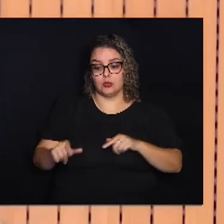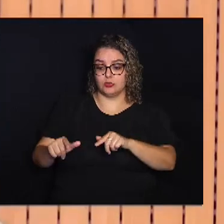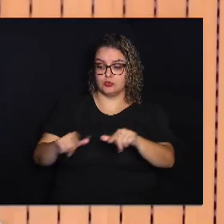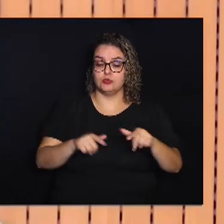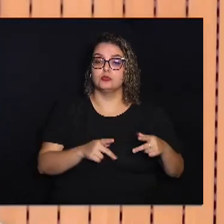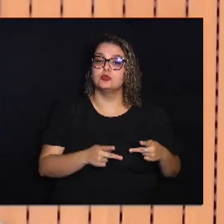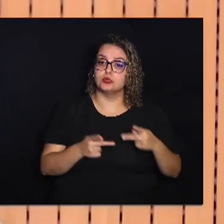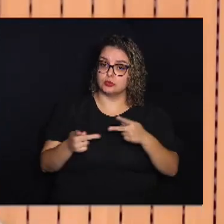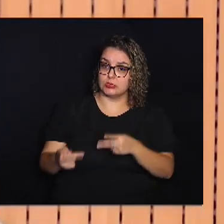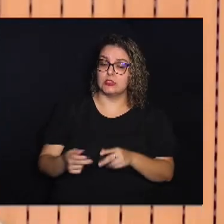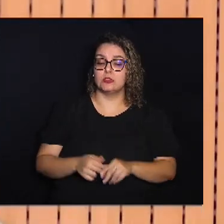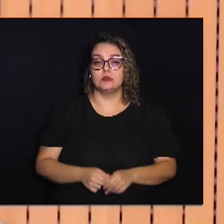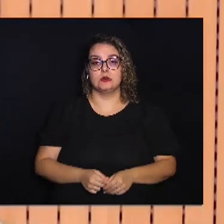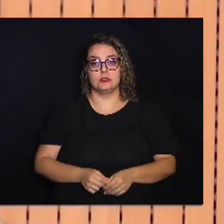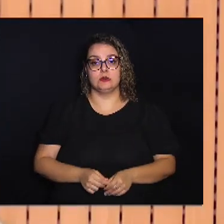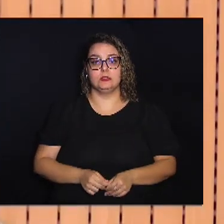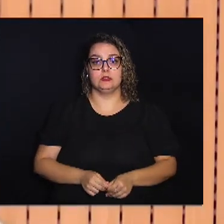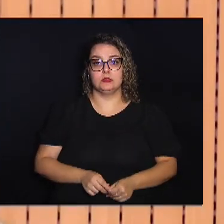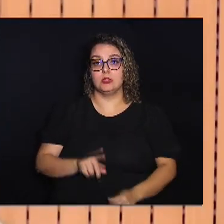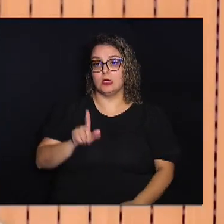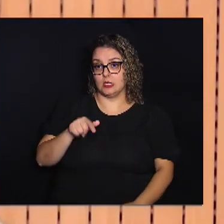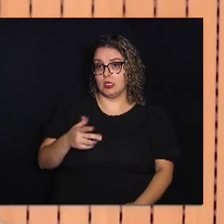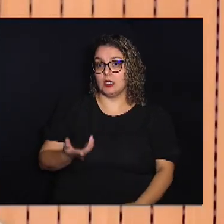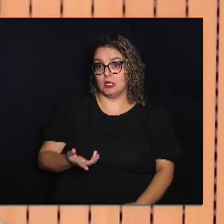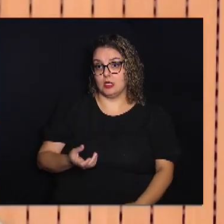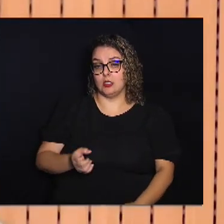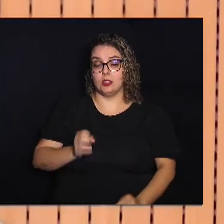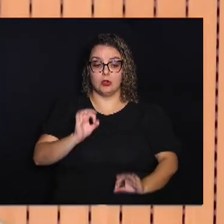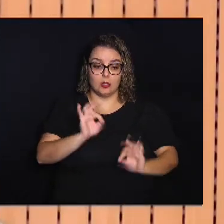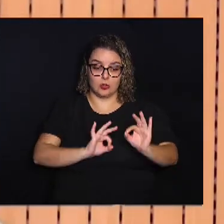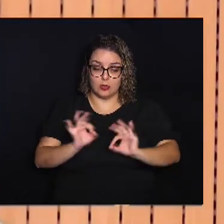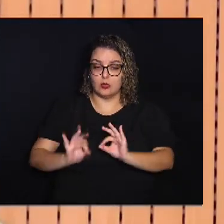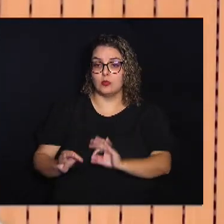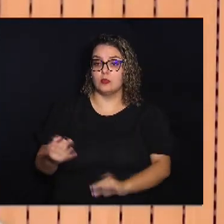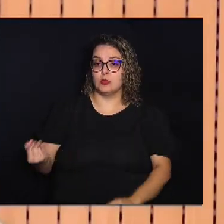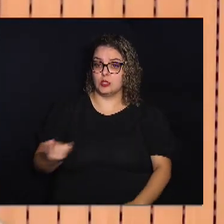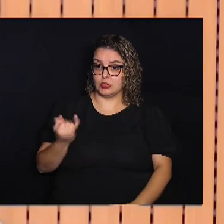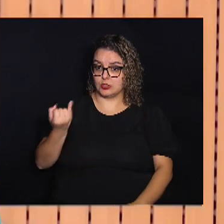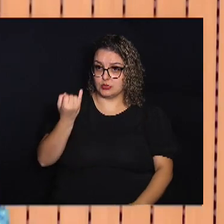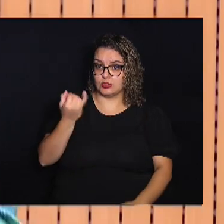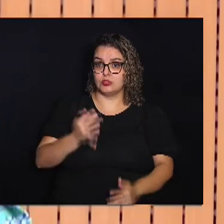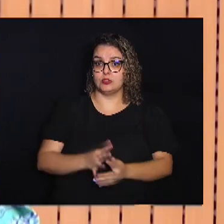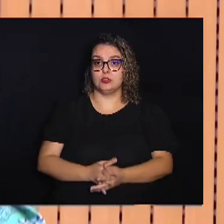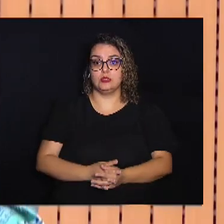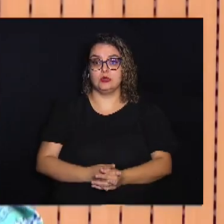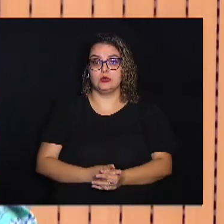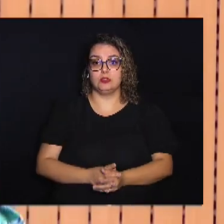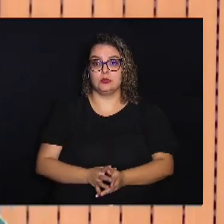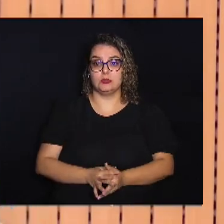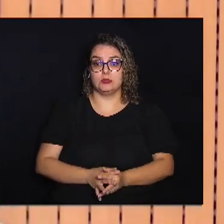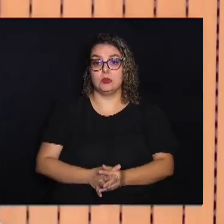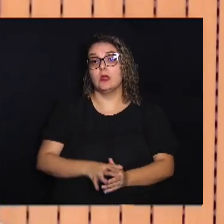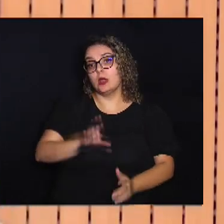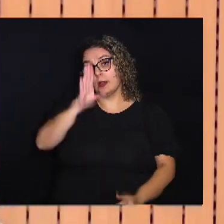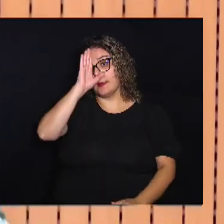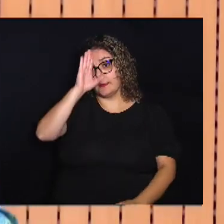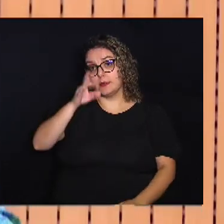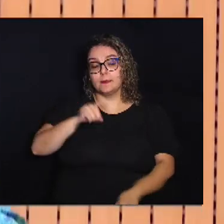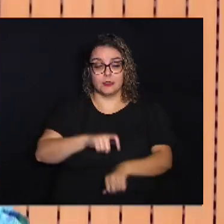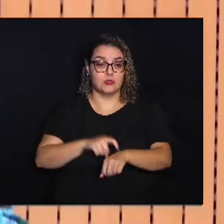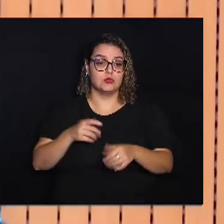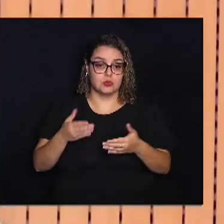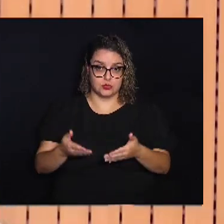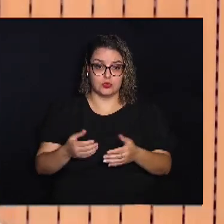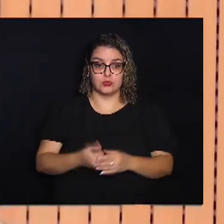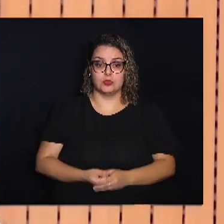visitas Então É um Projeto Muito importante E Principalmente Nesse momento Que